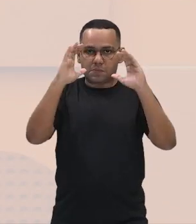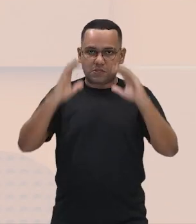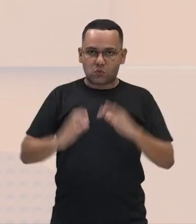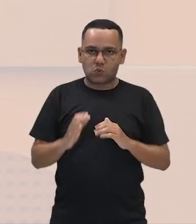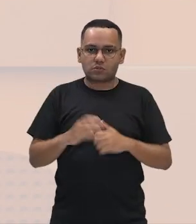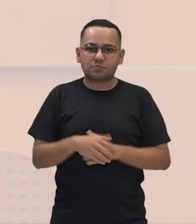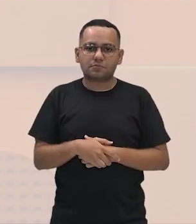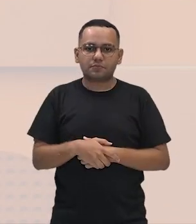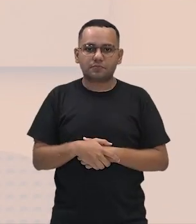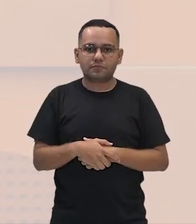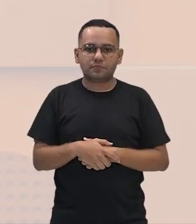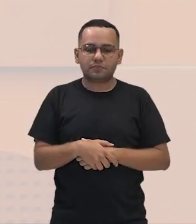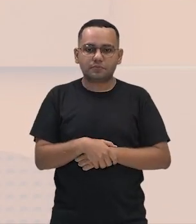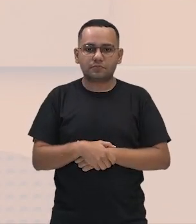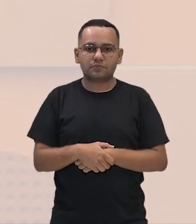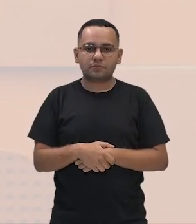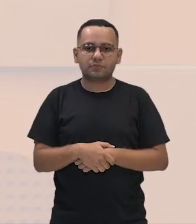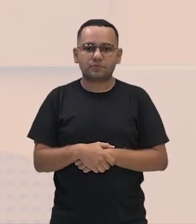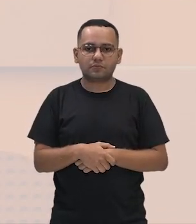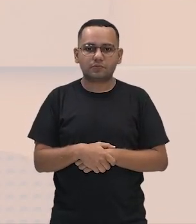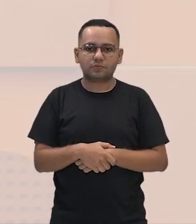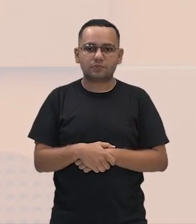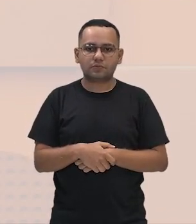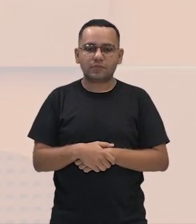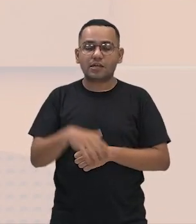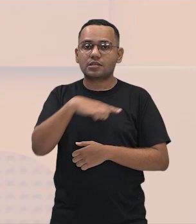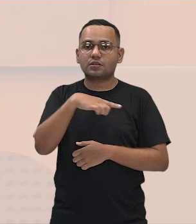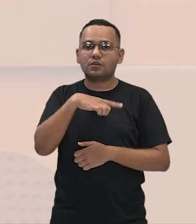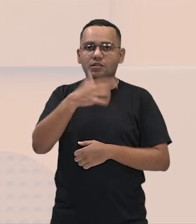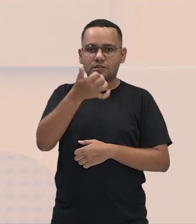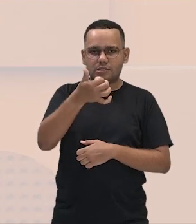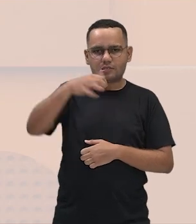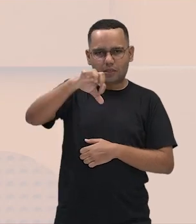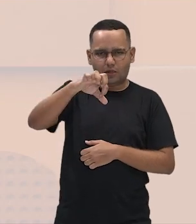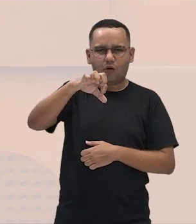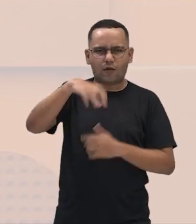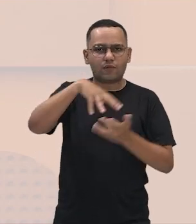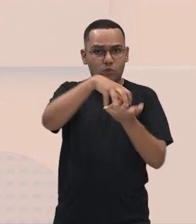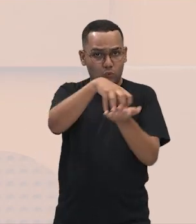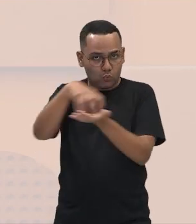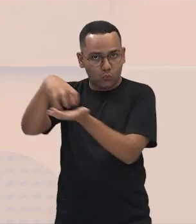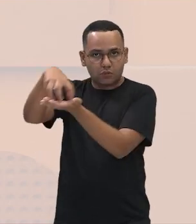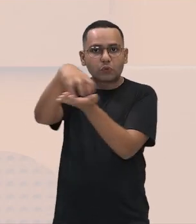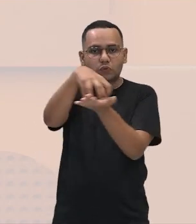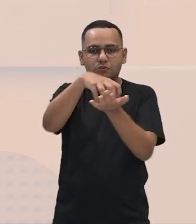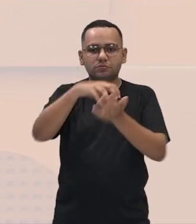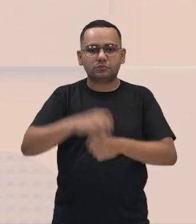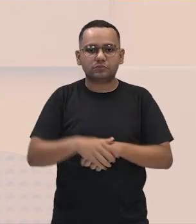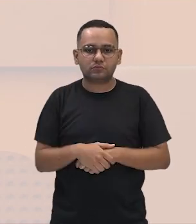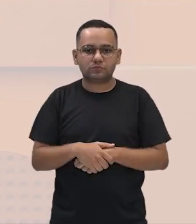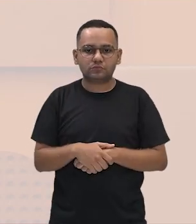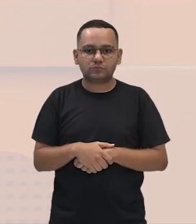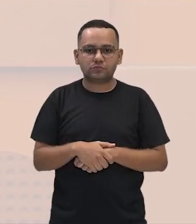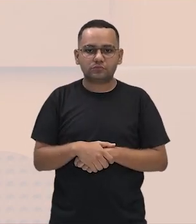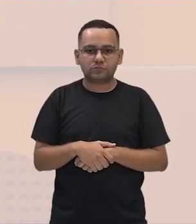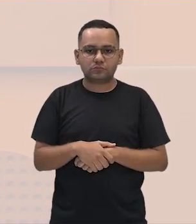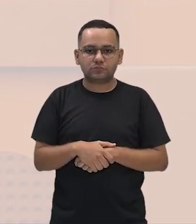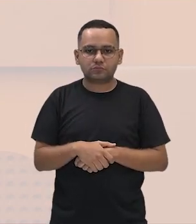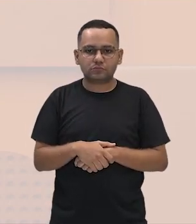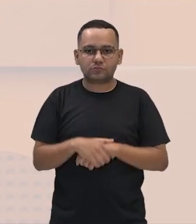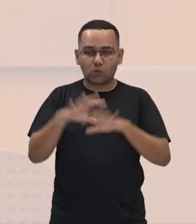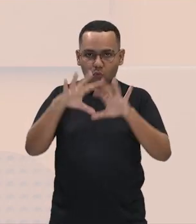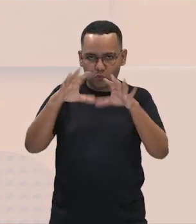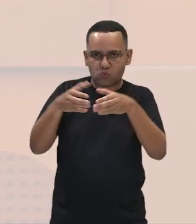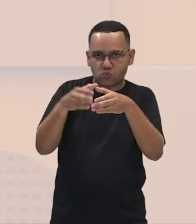que é agrupados em 19 centúrias, 19 centúrias, um grupo de cem, veio daí a